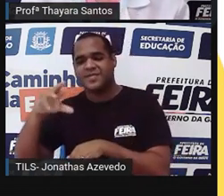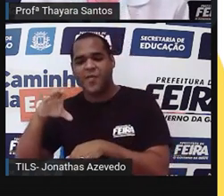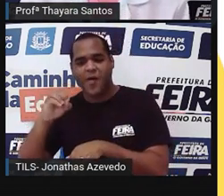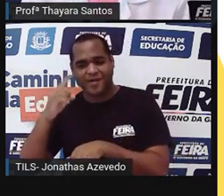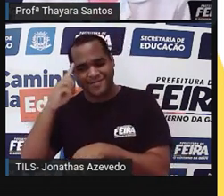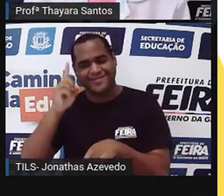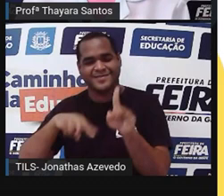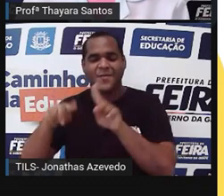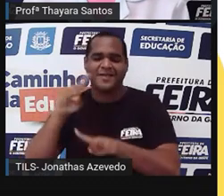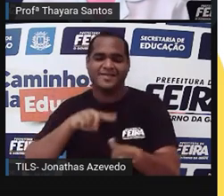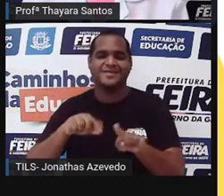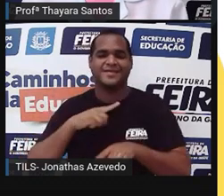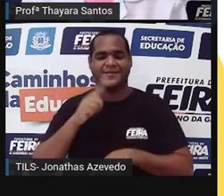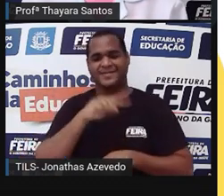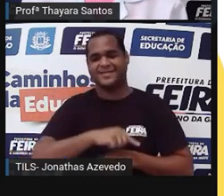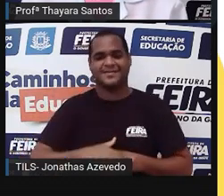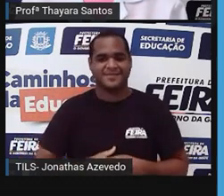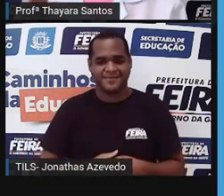a fase dominante.